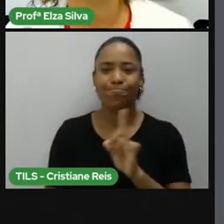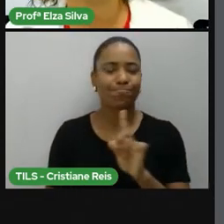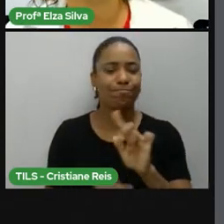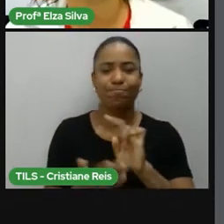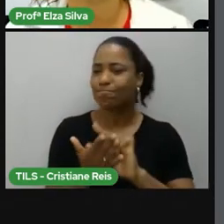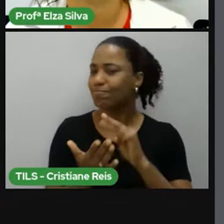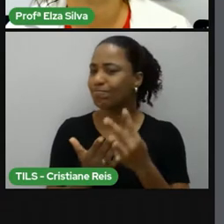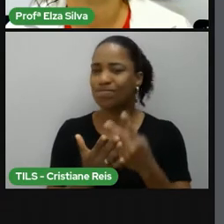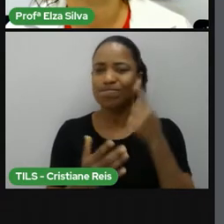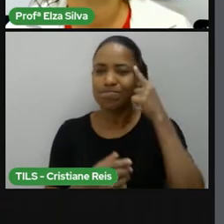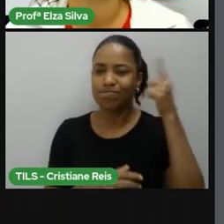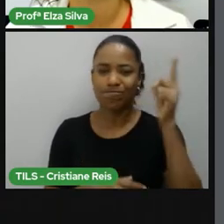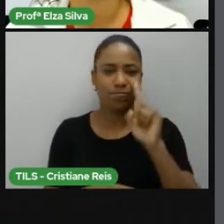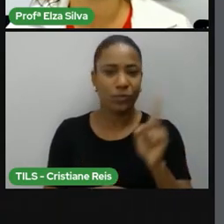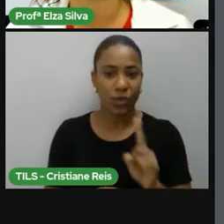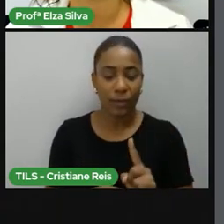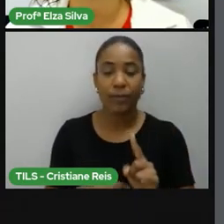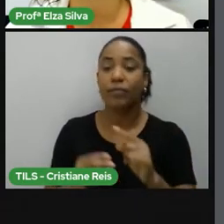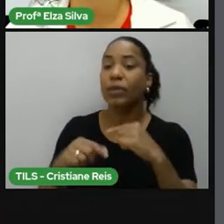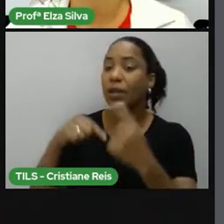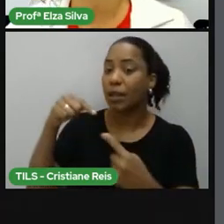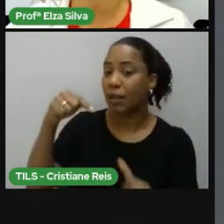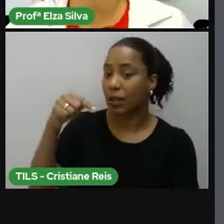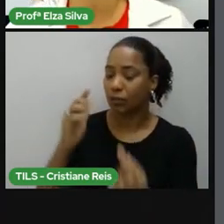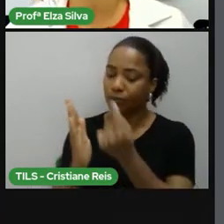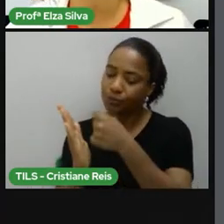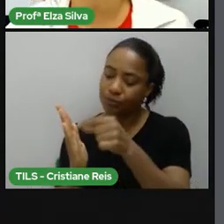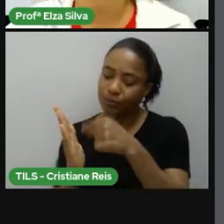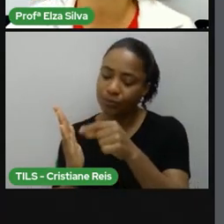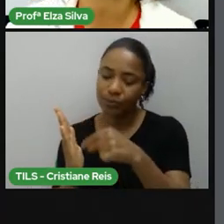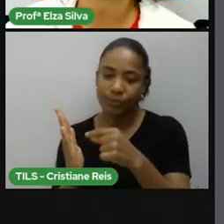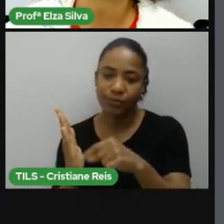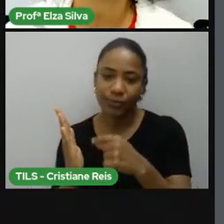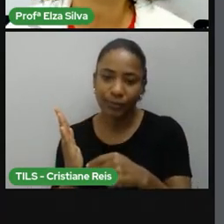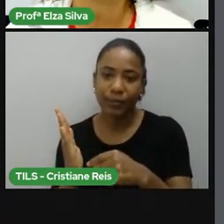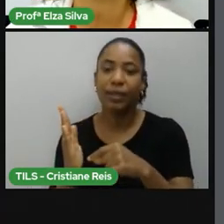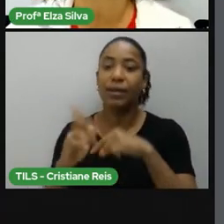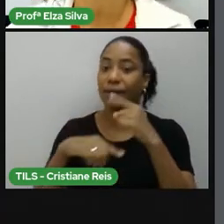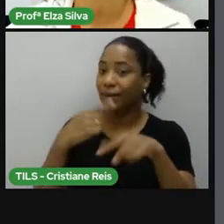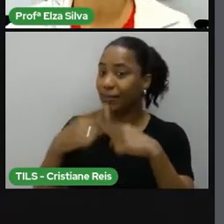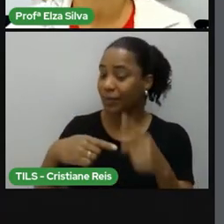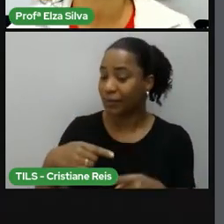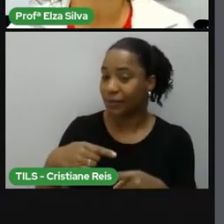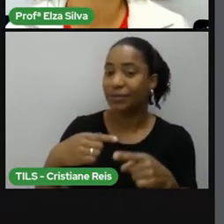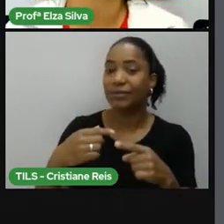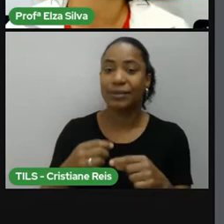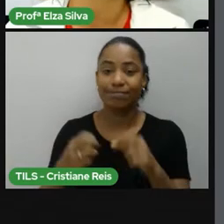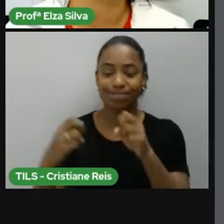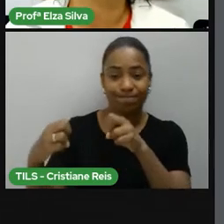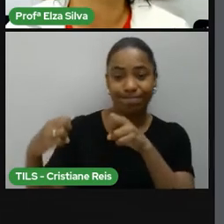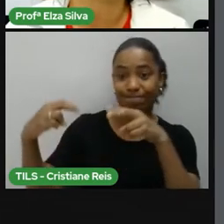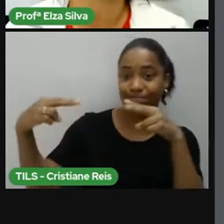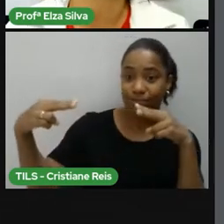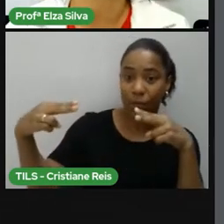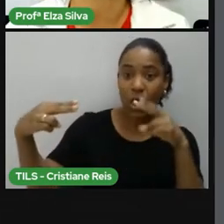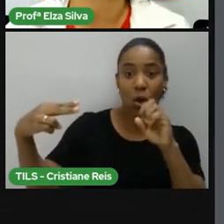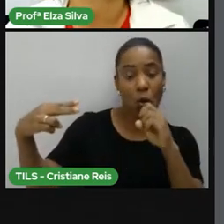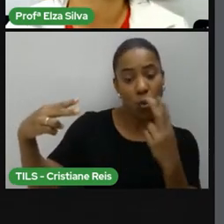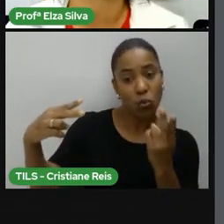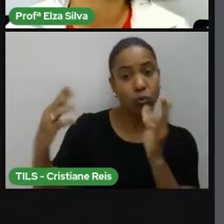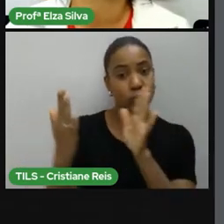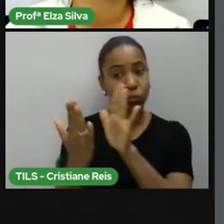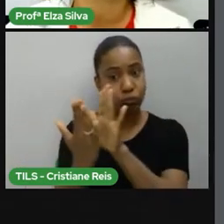você anote no seu caderno. E, na primeira oportunidade que você tiver com o seu professor da escola, você pode tirar essas